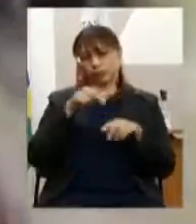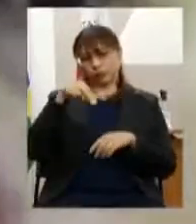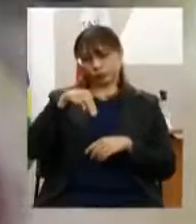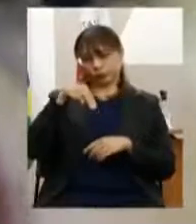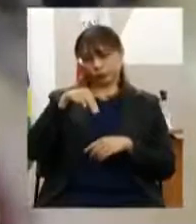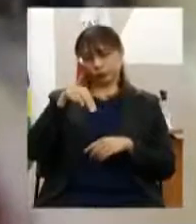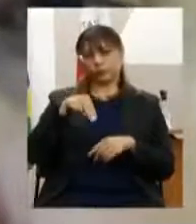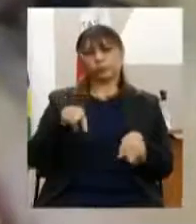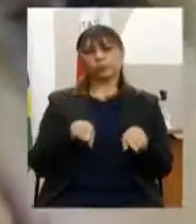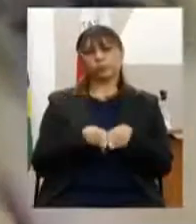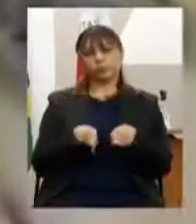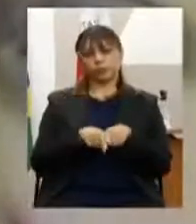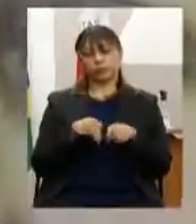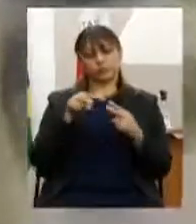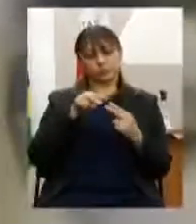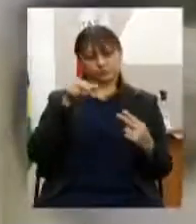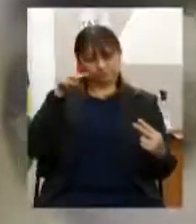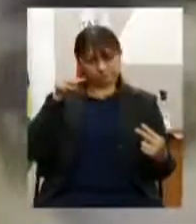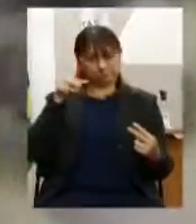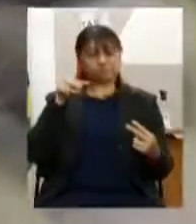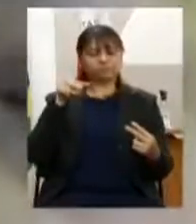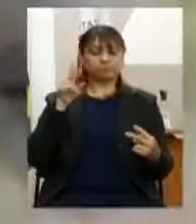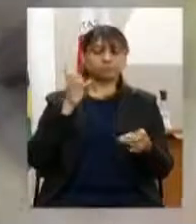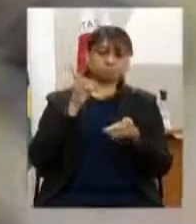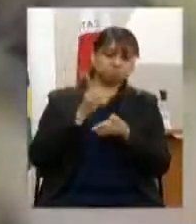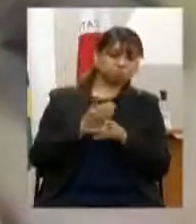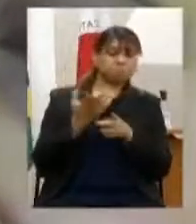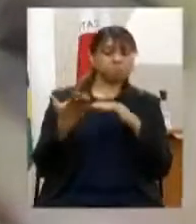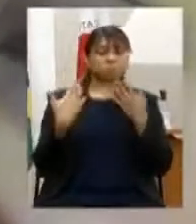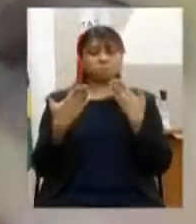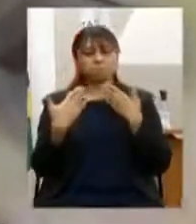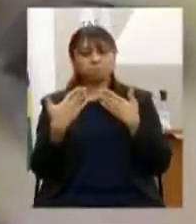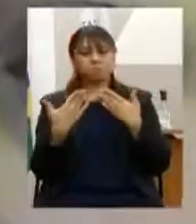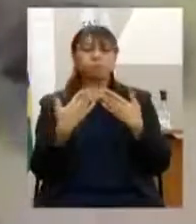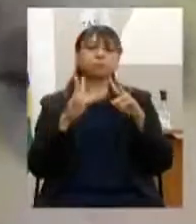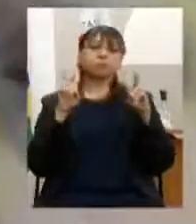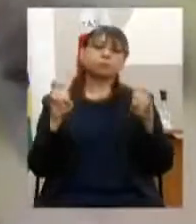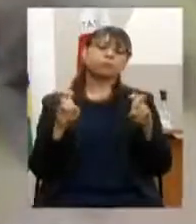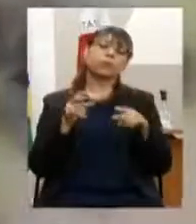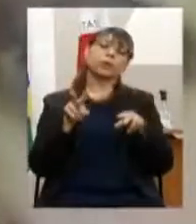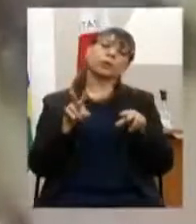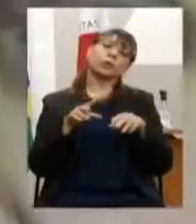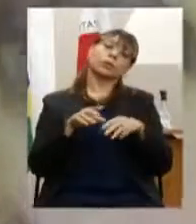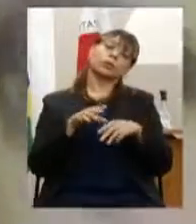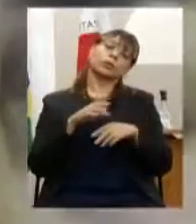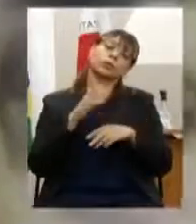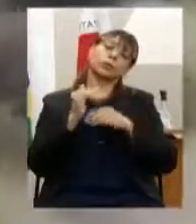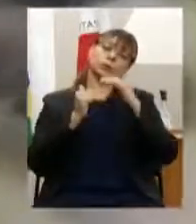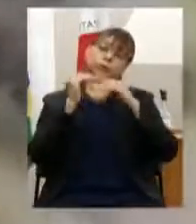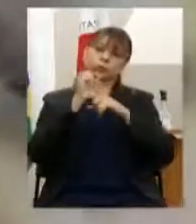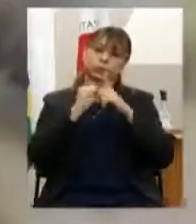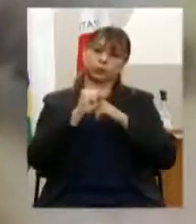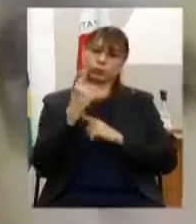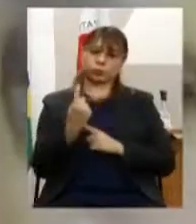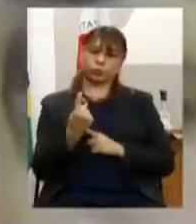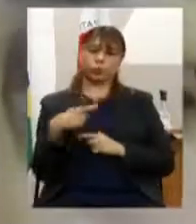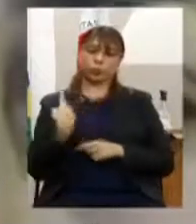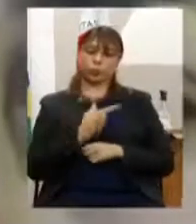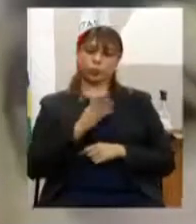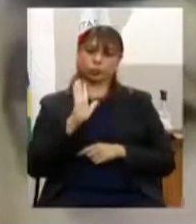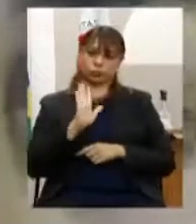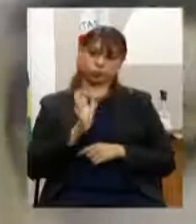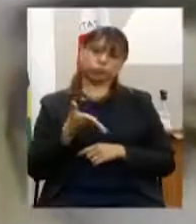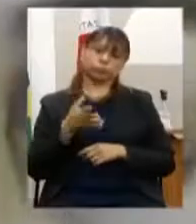de reunião online, para discutir a temática de desenvolvimento social 1. Nós fizemos uma reunião